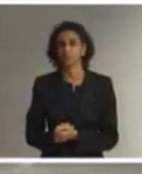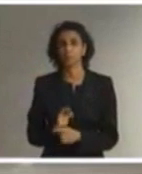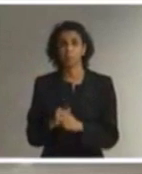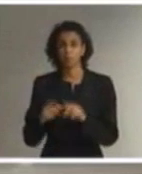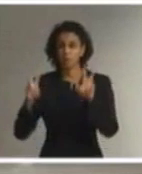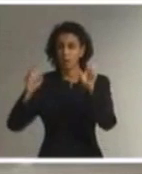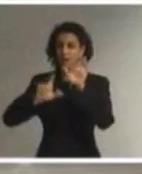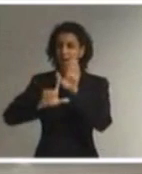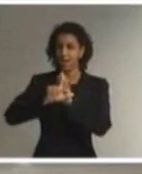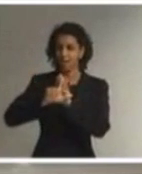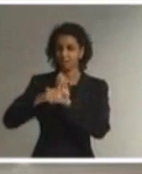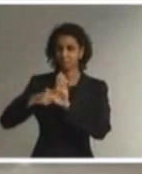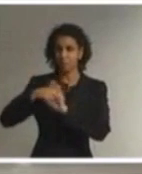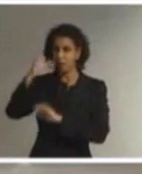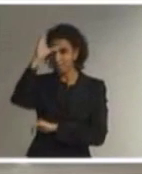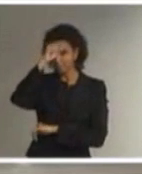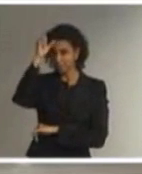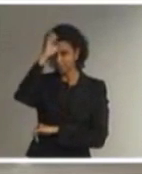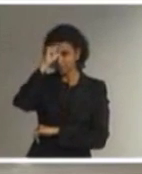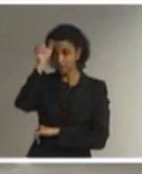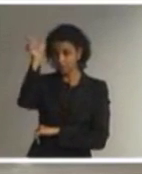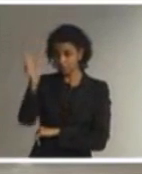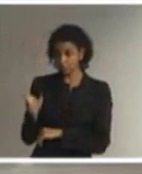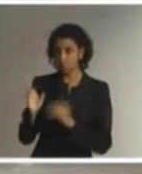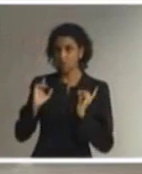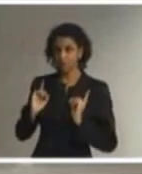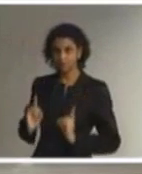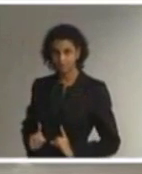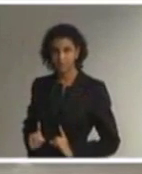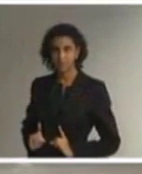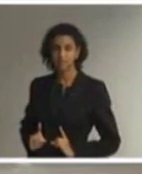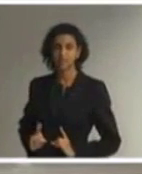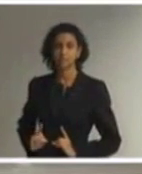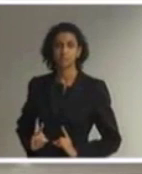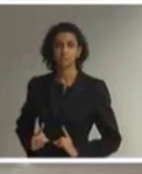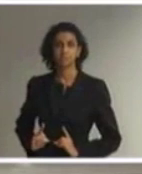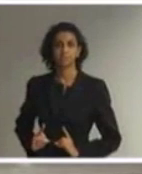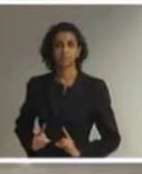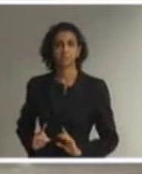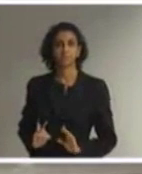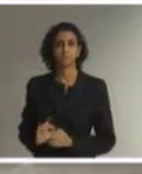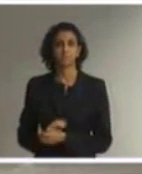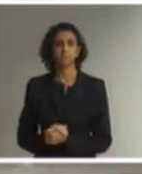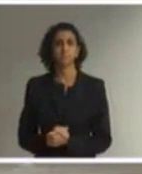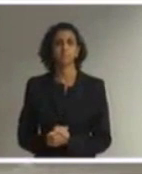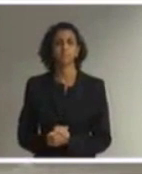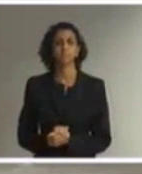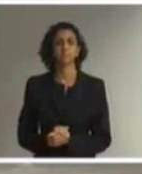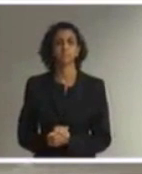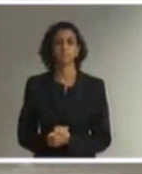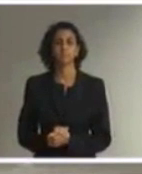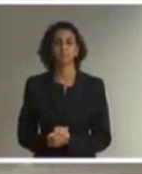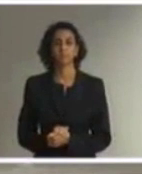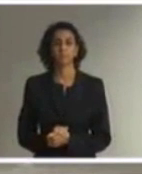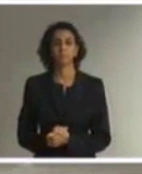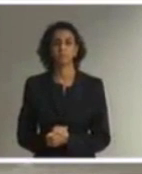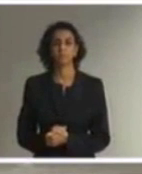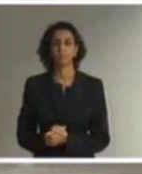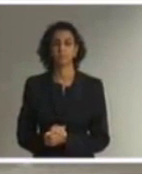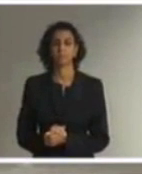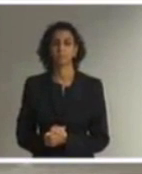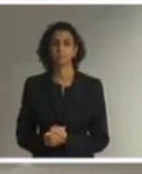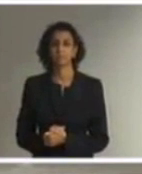a lei da aprendizagem para a pessoa com deficiência, além de ser, para além de ser, melhor dizendo,